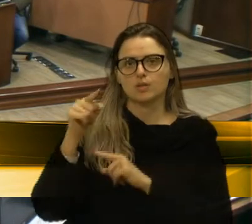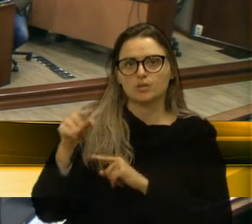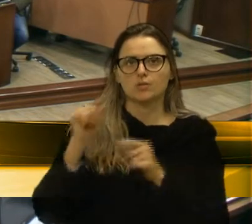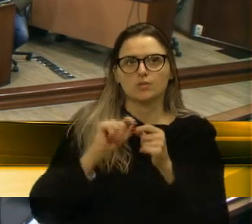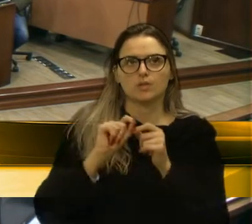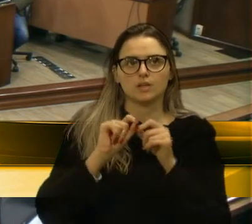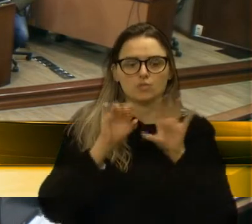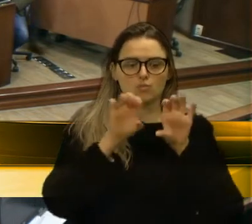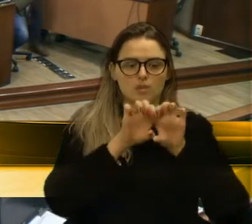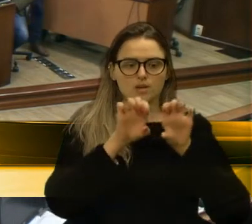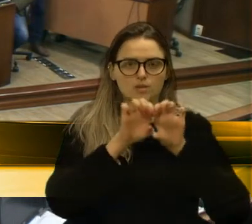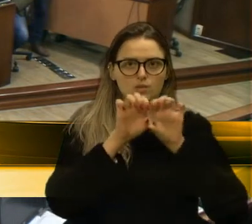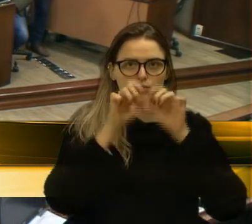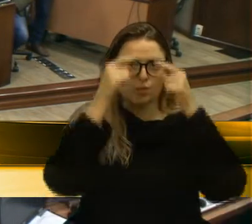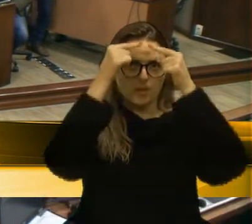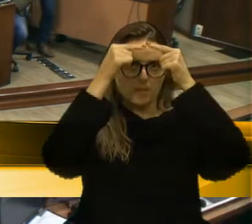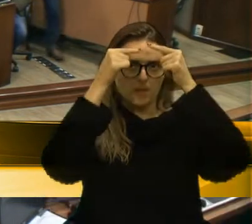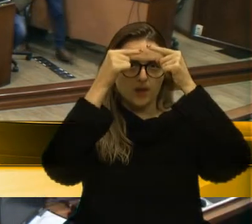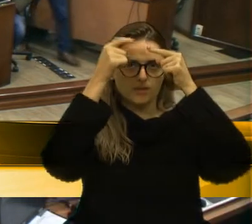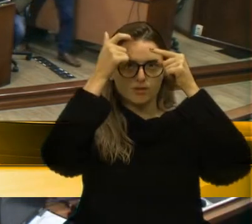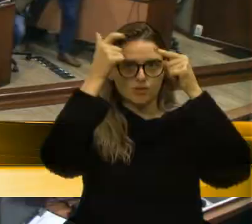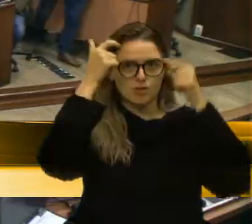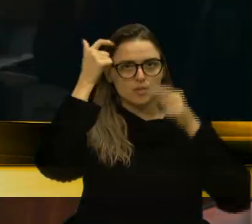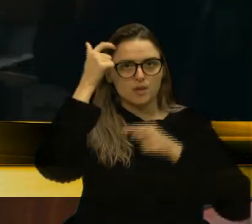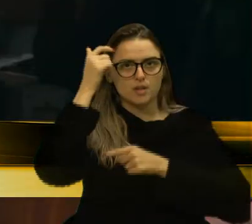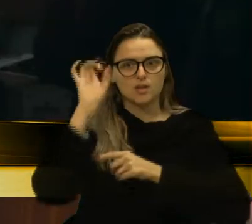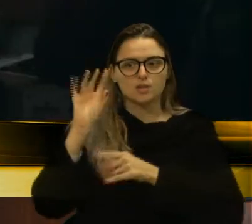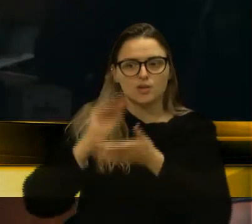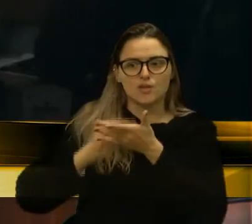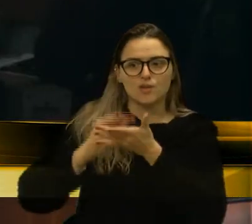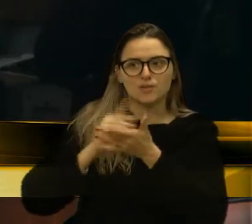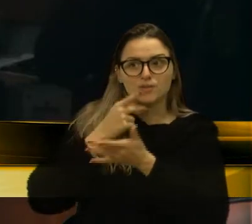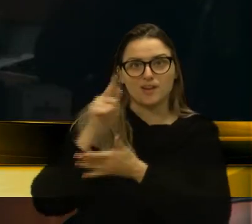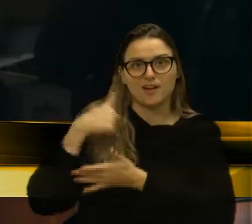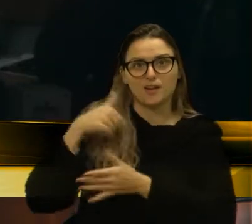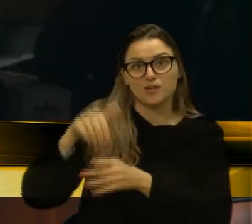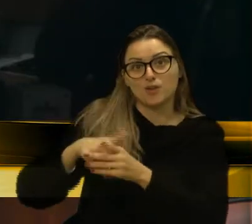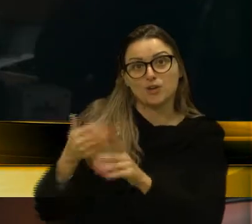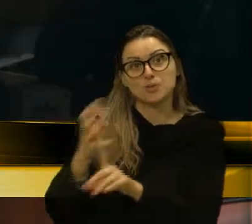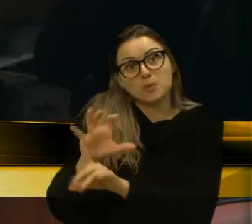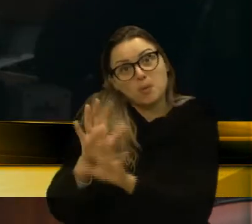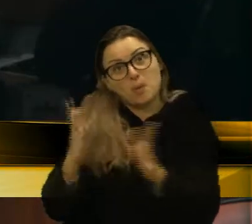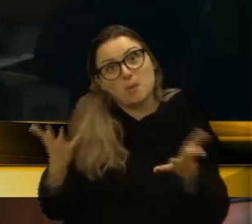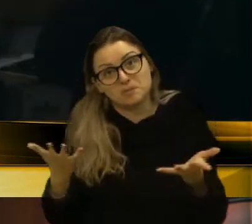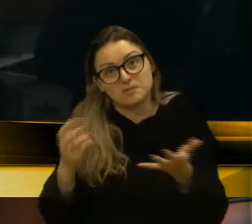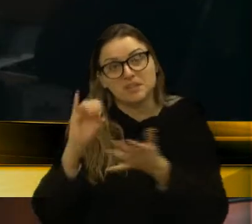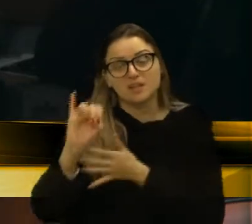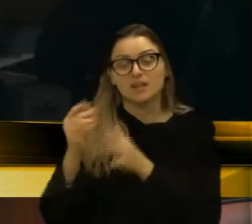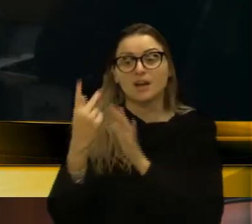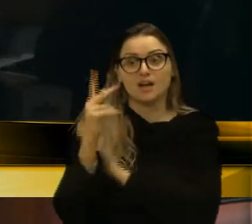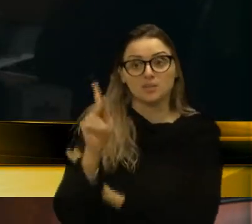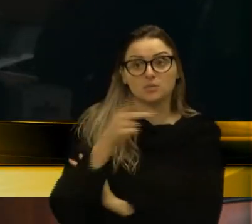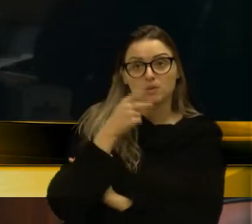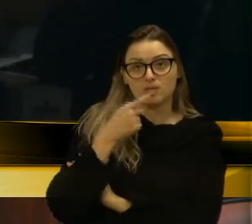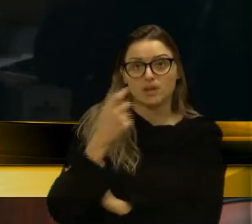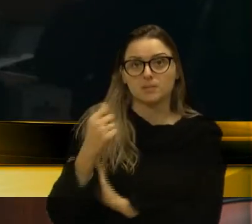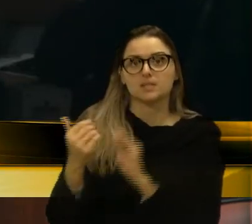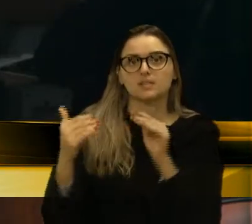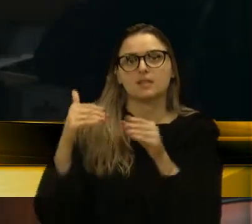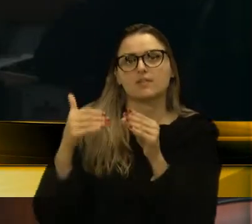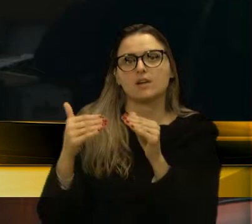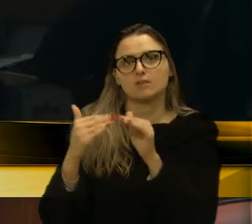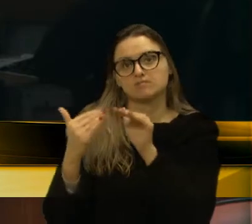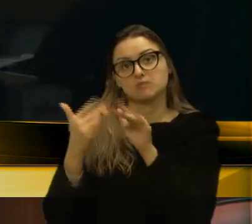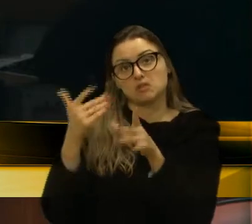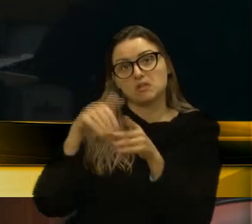raciocínio e só faltou dizer o voto contra. Seria um voto bem adequado com as suas palavras. Embora